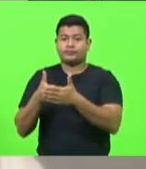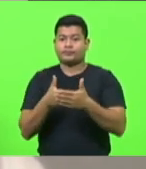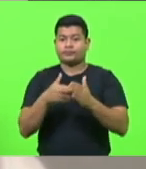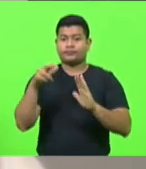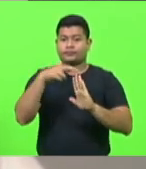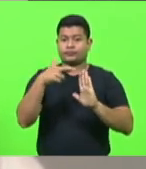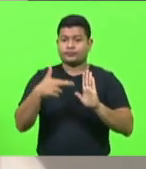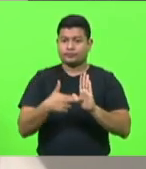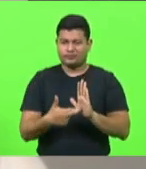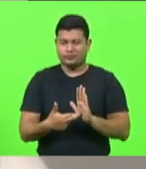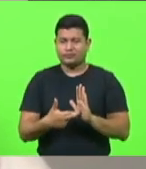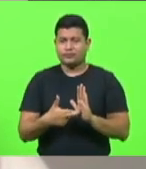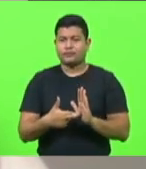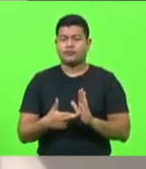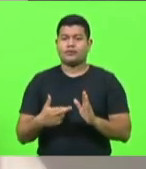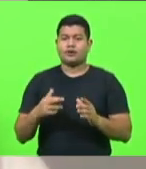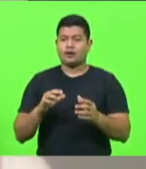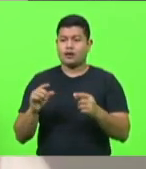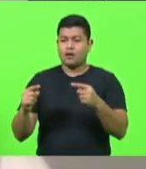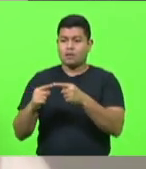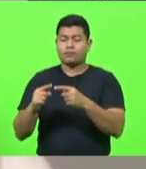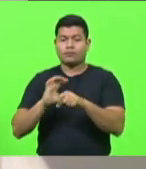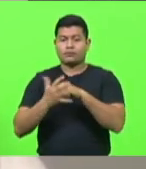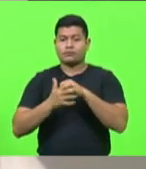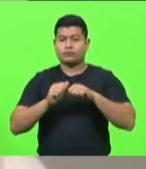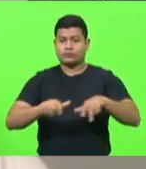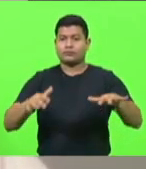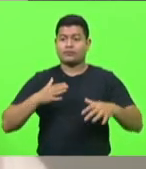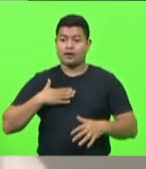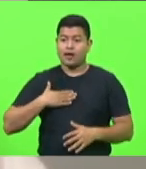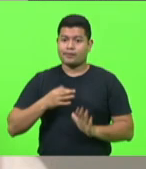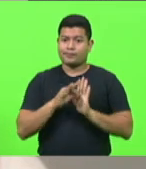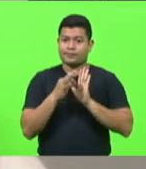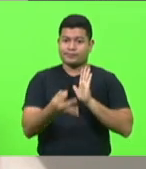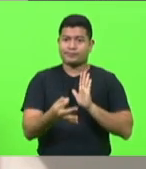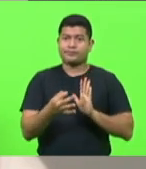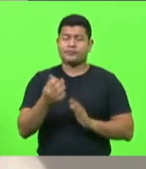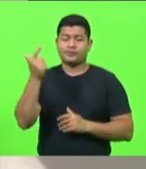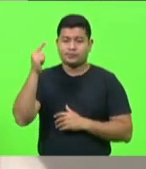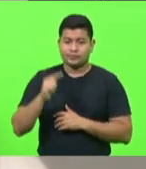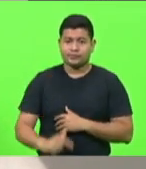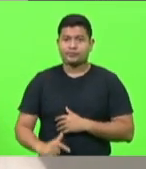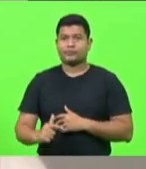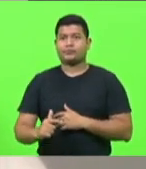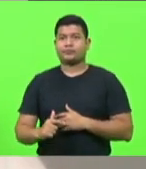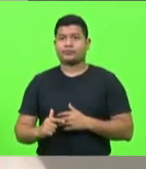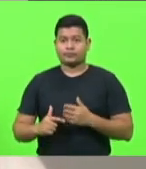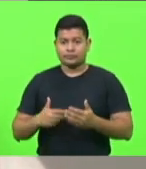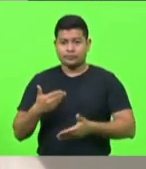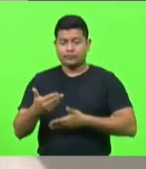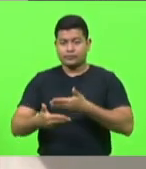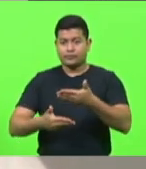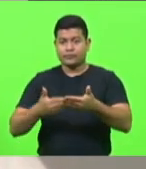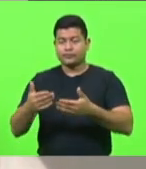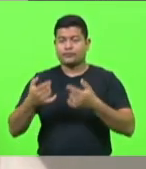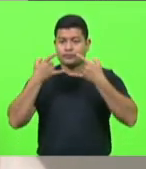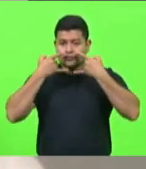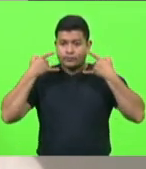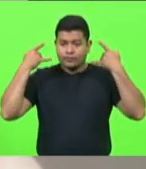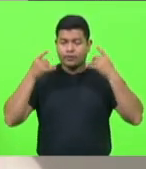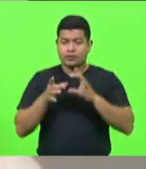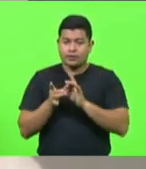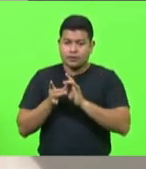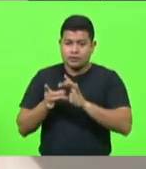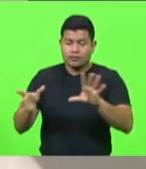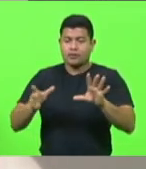Mas, na minha opinião, mais uma vez, que pese, sim, os avanços, liberarem as máscaras, liberarem a